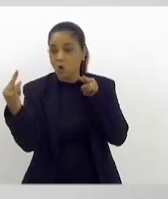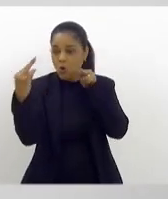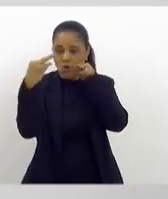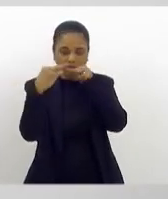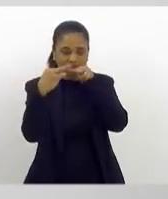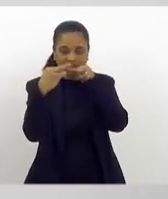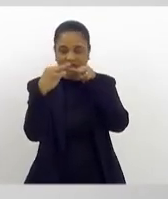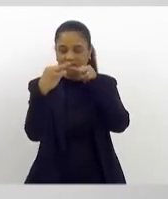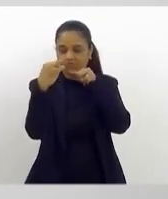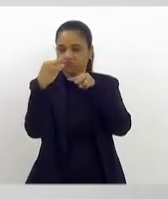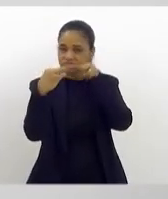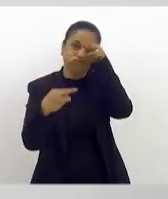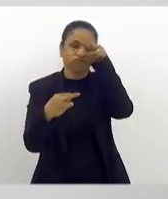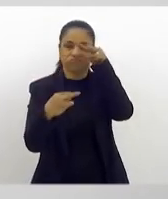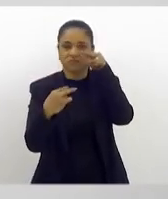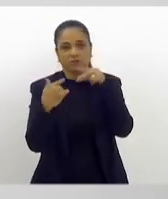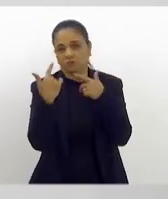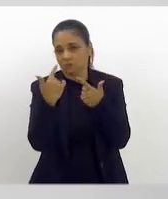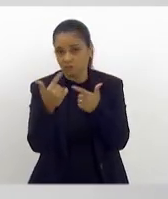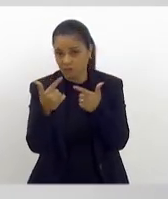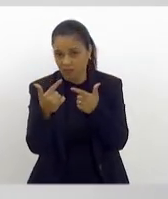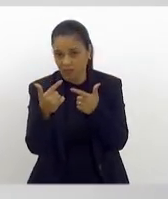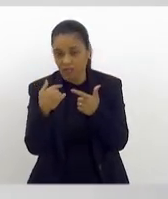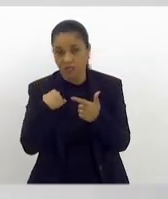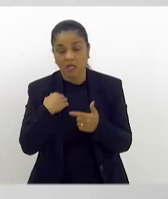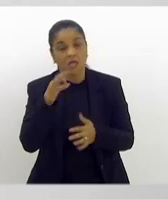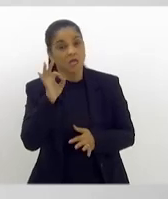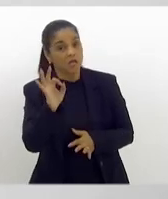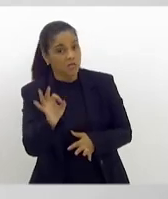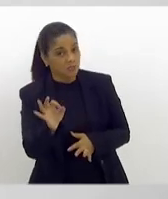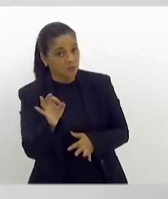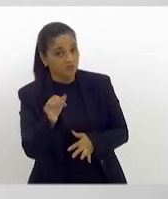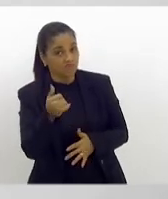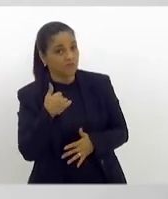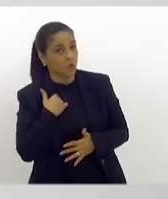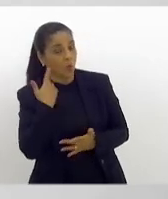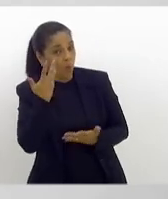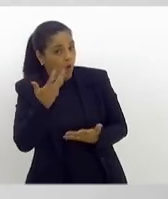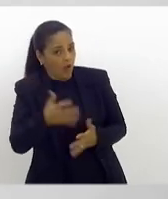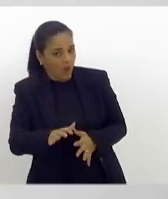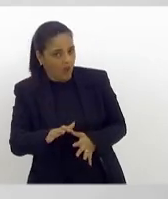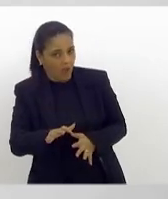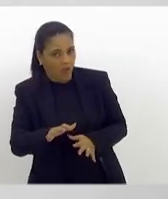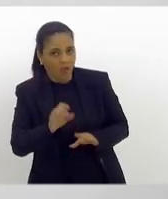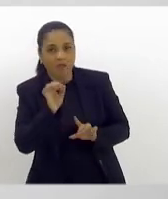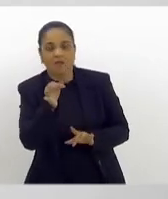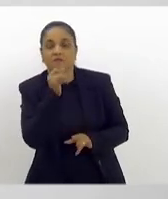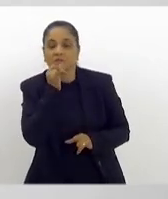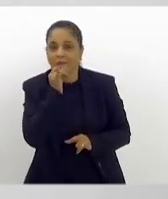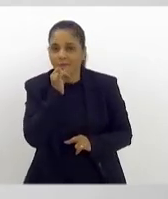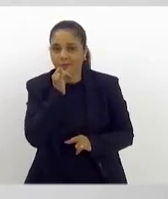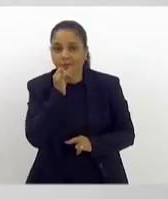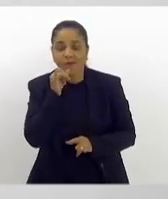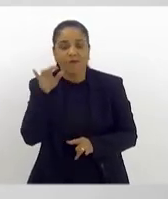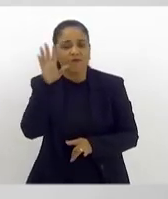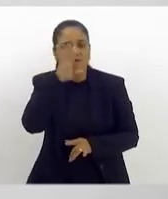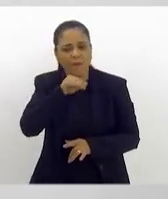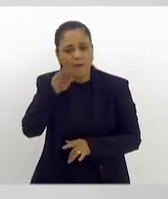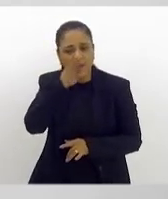Isso não quer dizer que ele não está entendendo as suas falas, principalmente as preconceituosas.